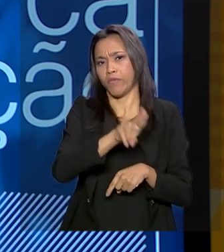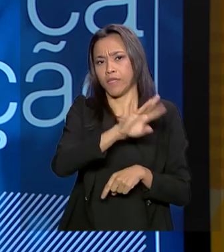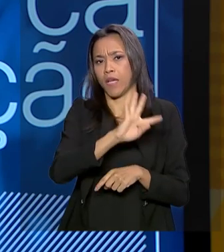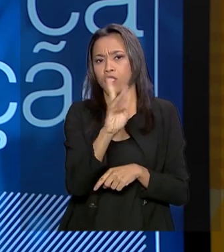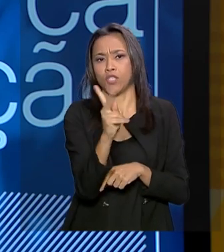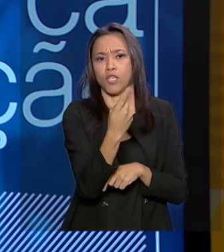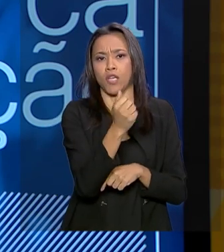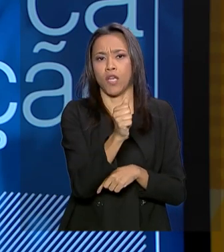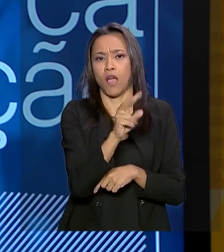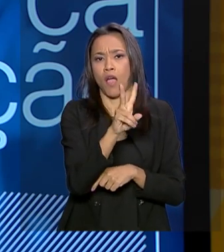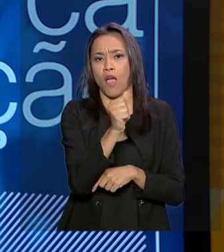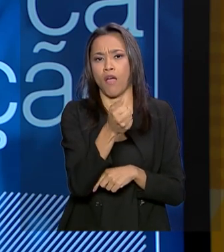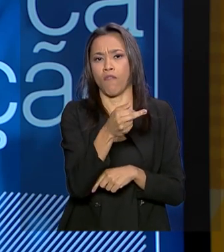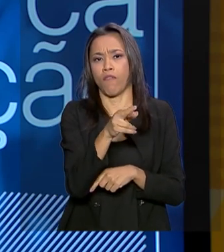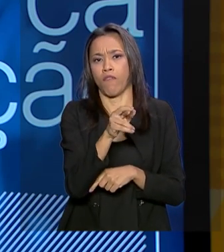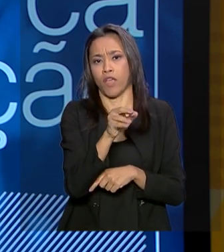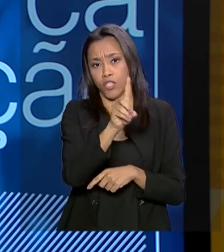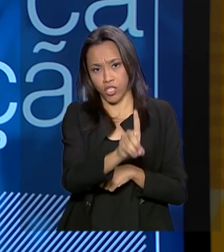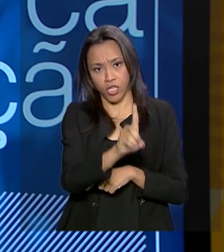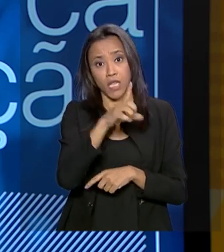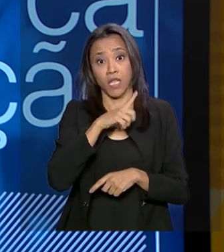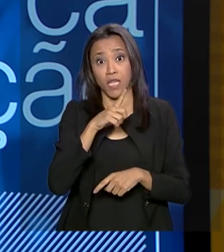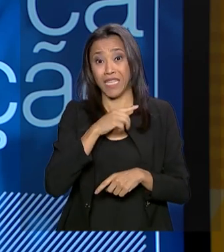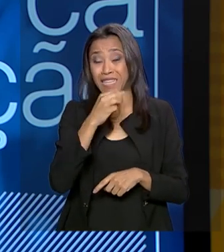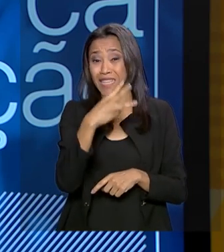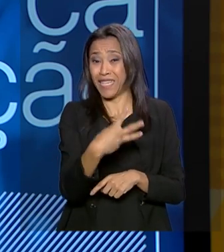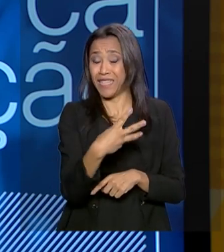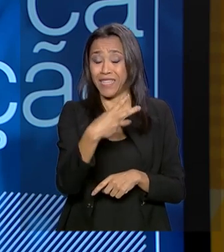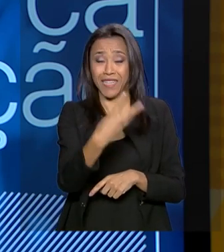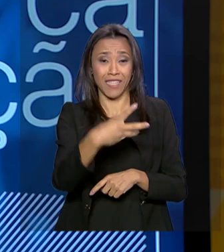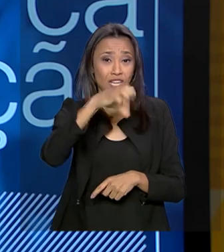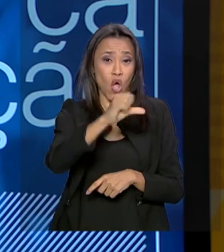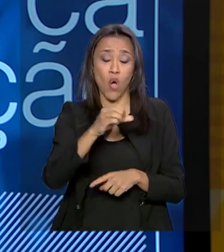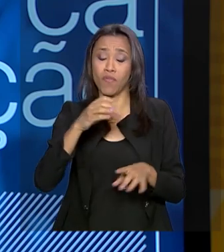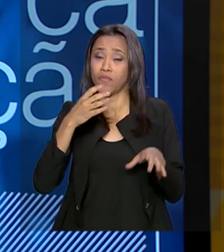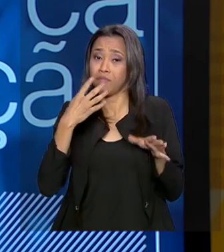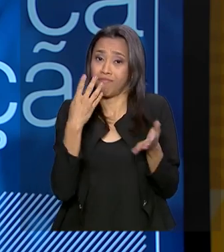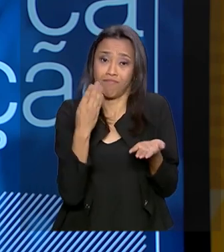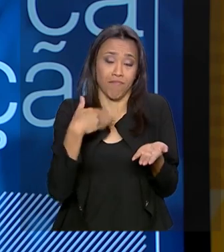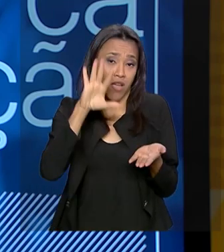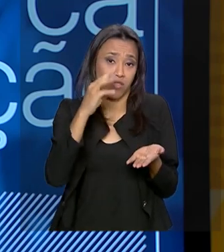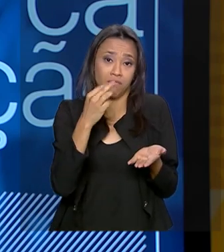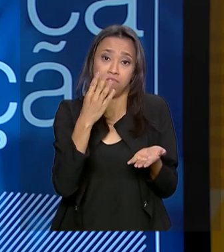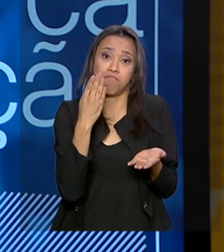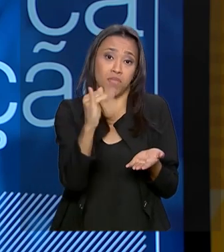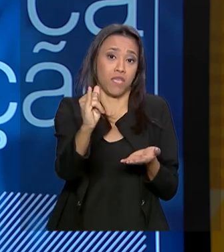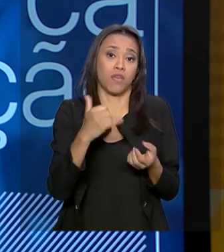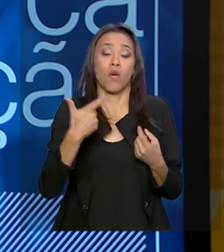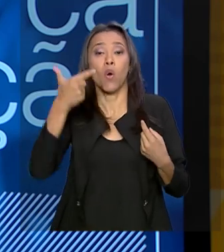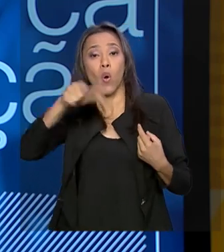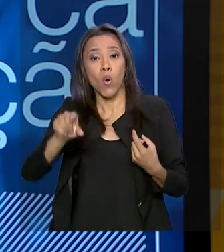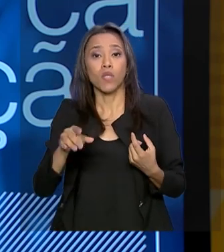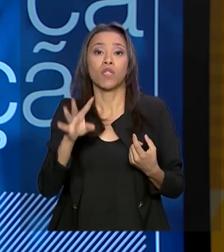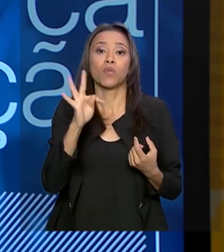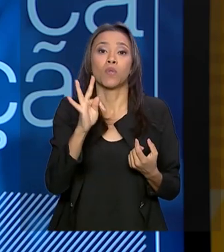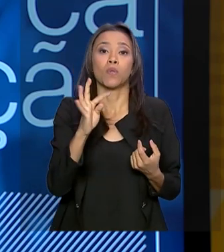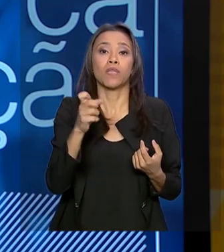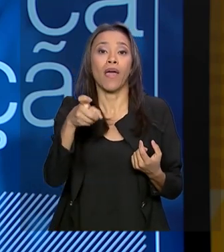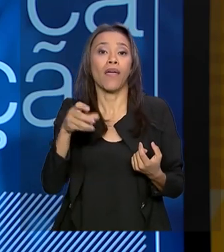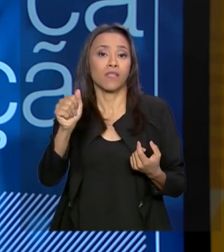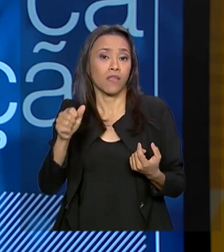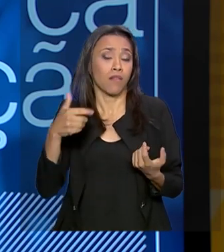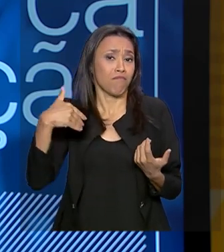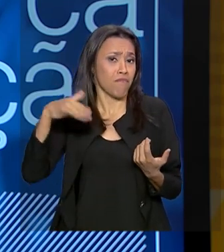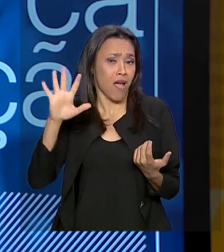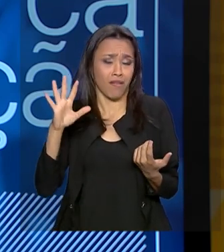patrimonial de R$ 39,2 bilhões. Universidade of Texas, mais ou menos R$ bilhões também. Inclusive, esses fundos